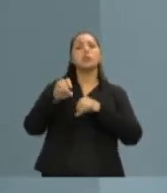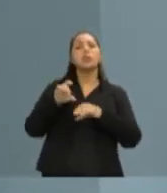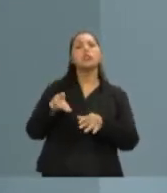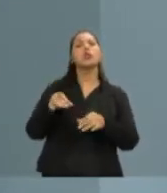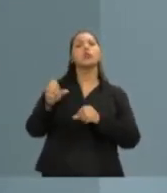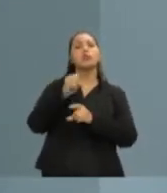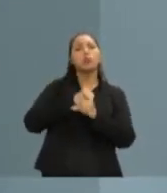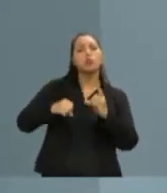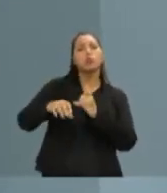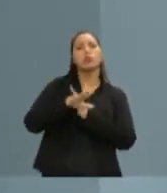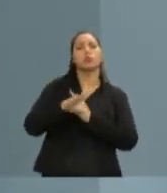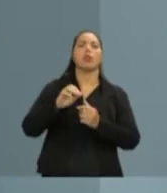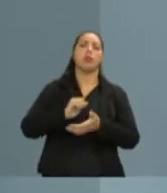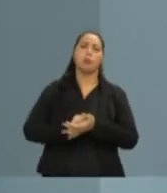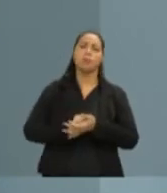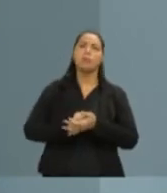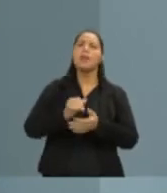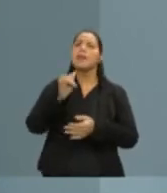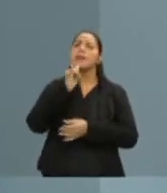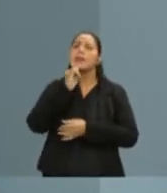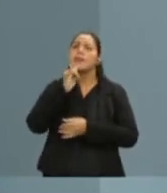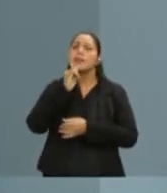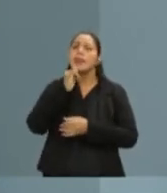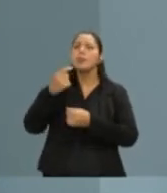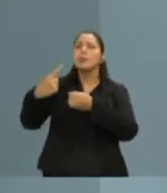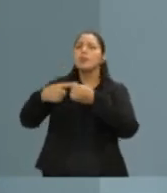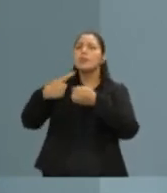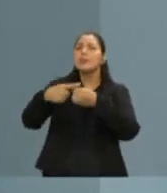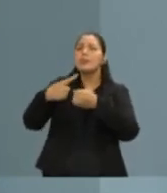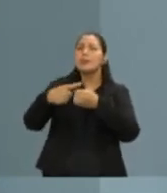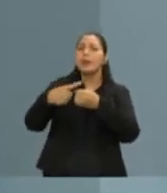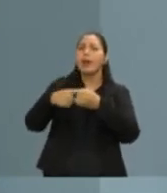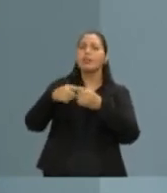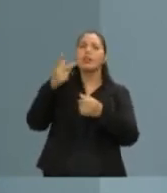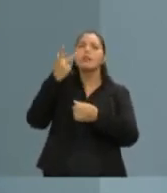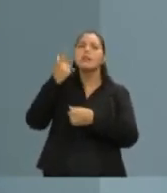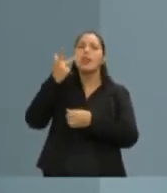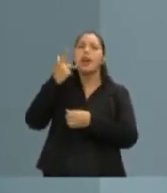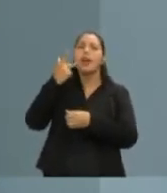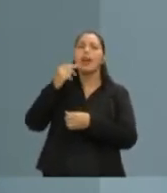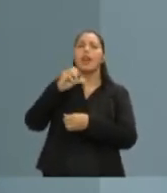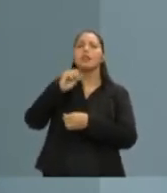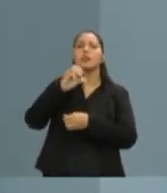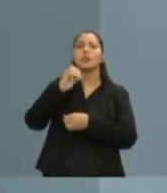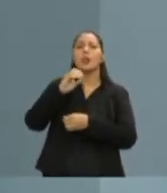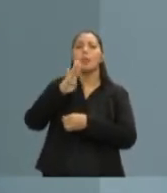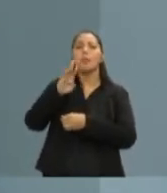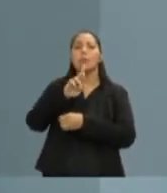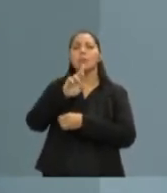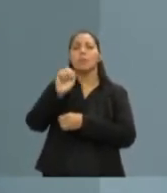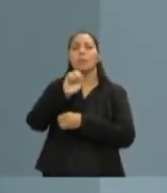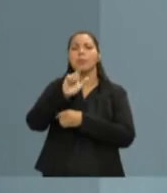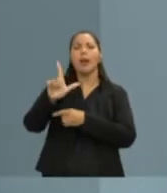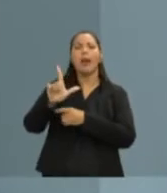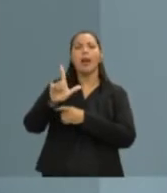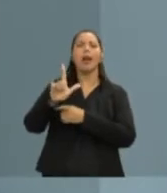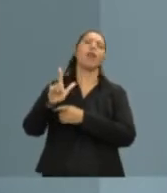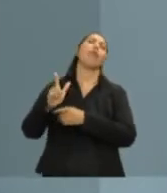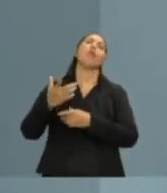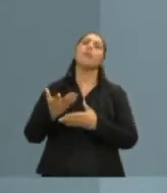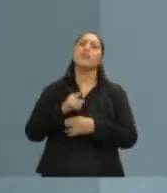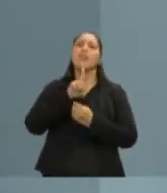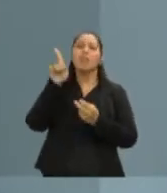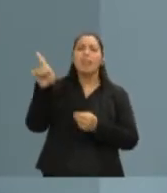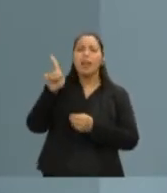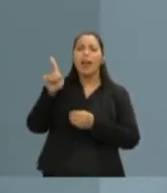aconteceu e o que foi feito na cidade de Sobral, lá no interior do Ceará, onde houve uma verdadeira revolução na educação. E hoje nós